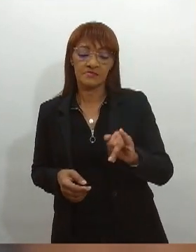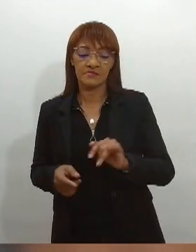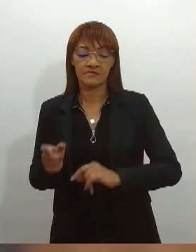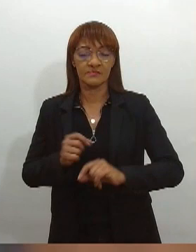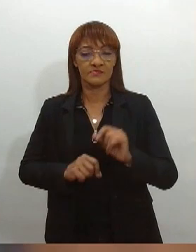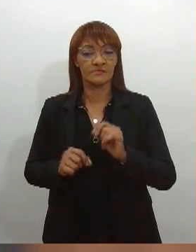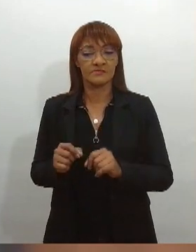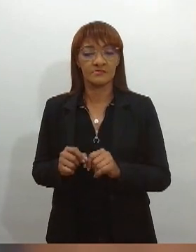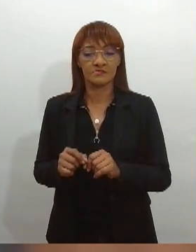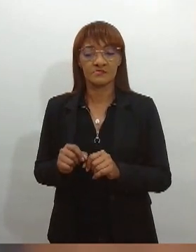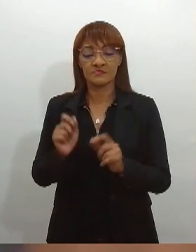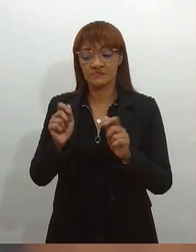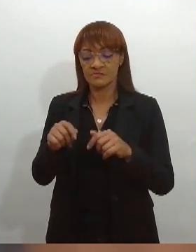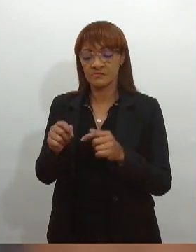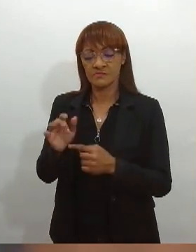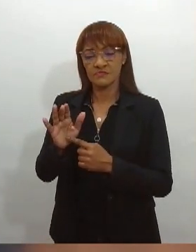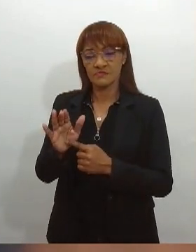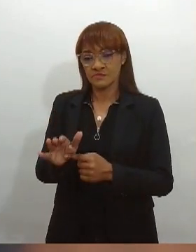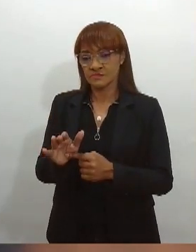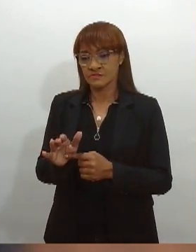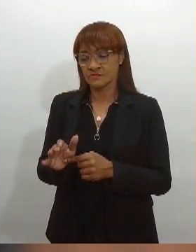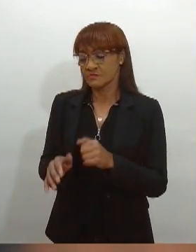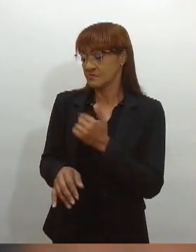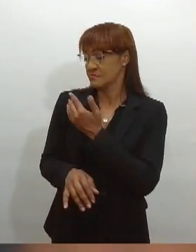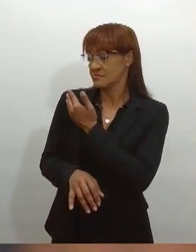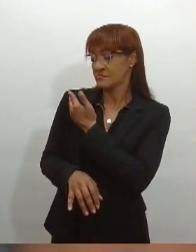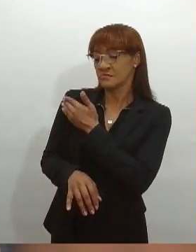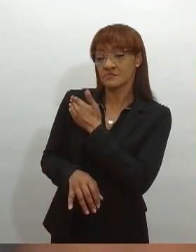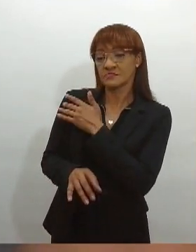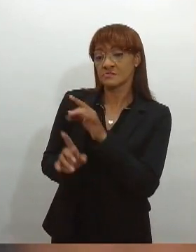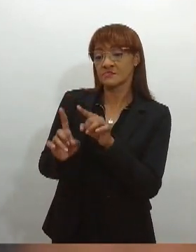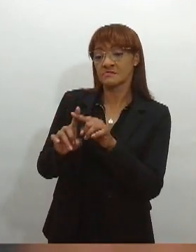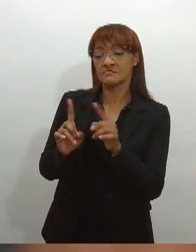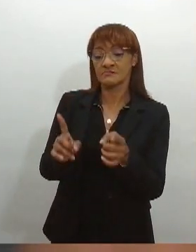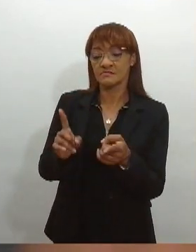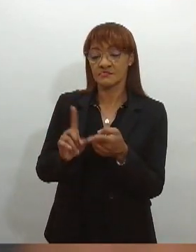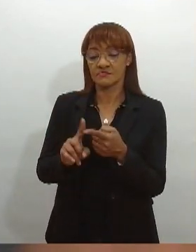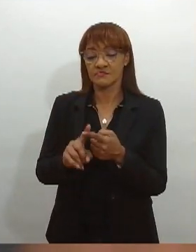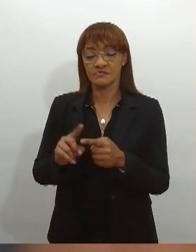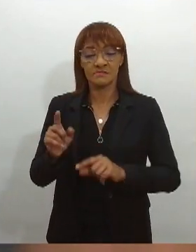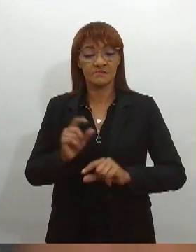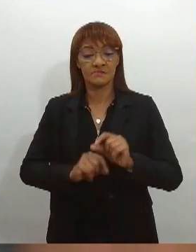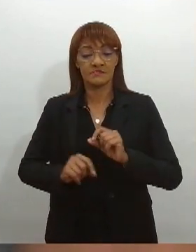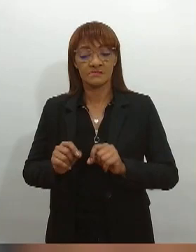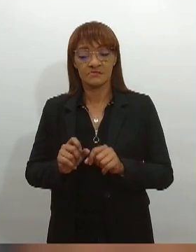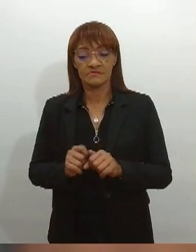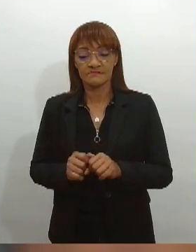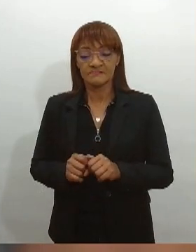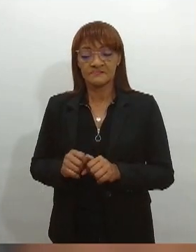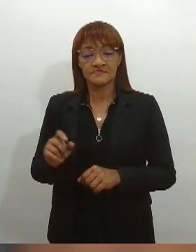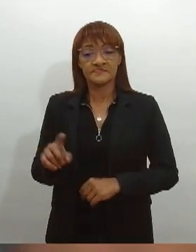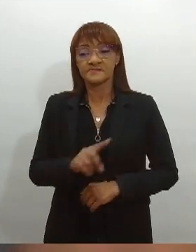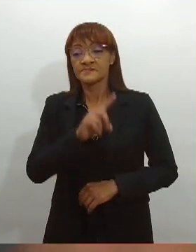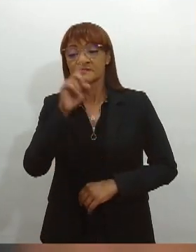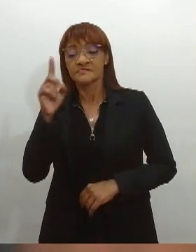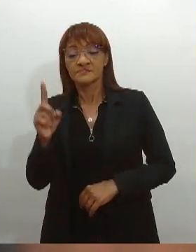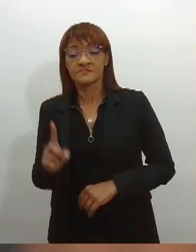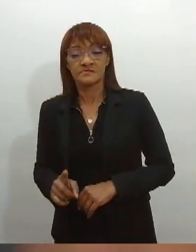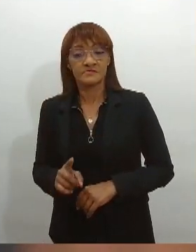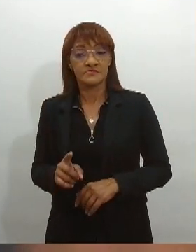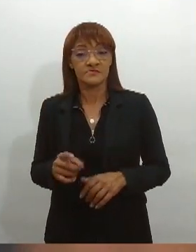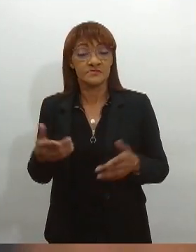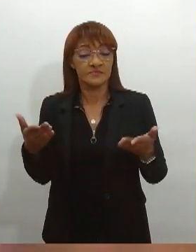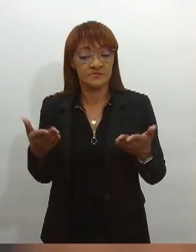uma atitude discriminatória. Mas também essa questão do dia de combate à discriminação, ela traz também uma